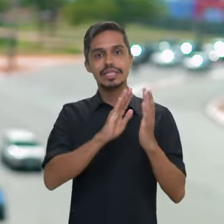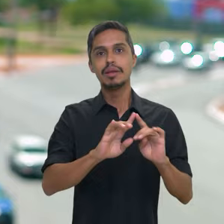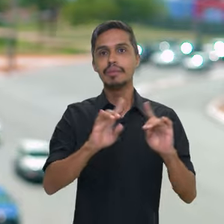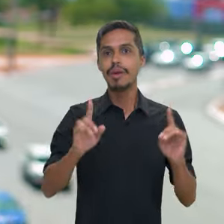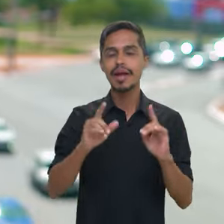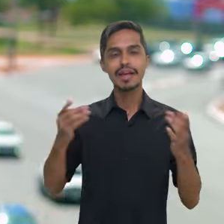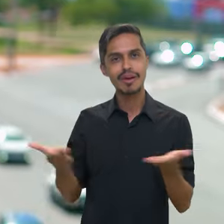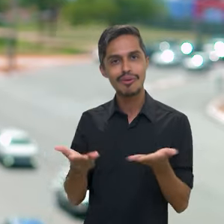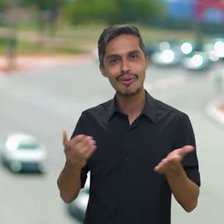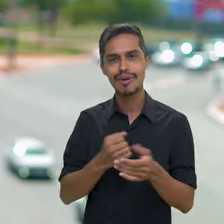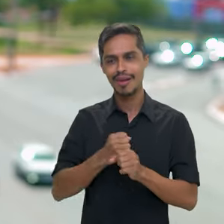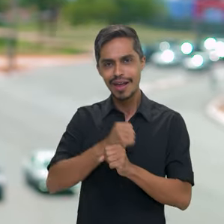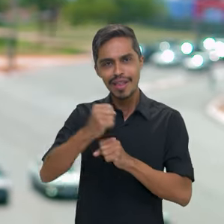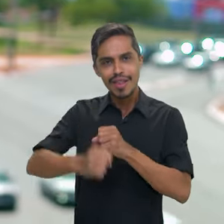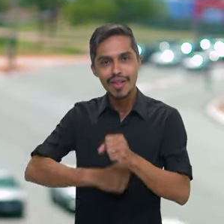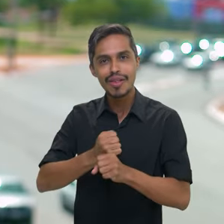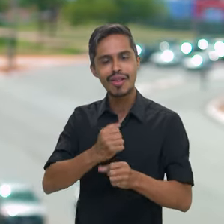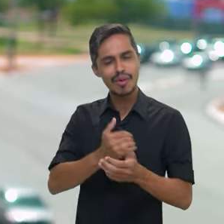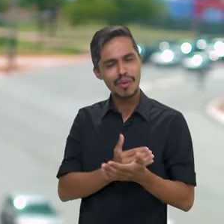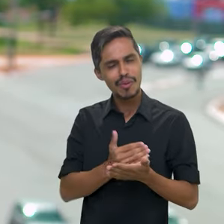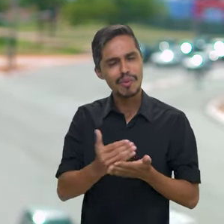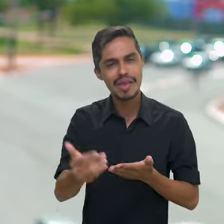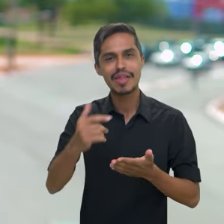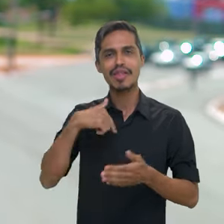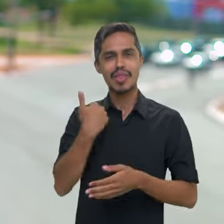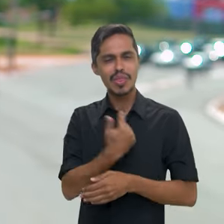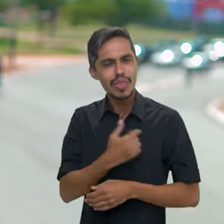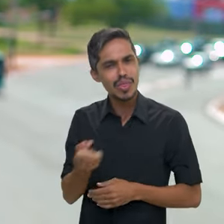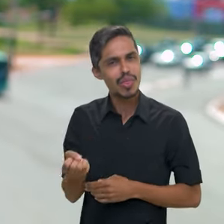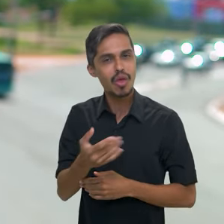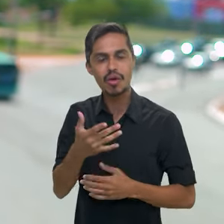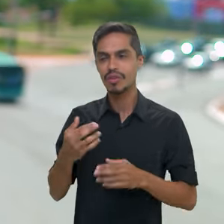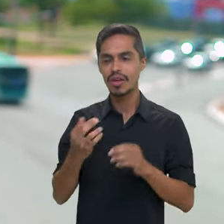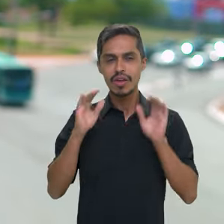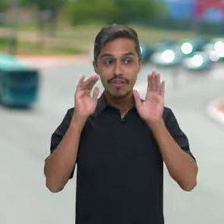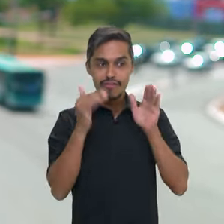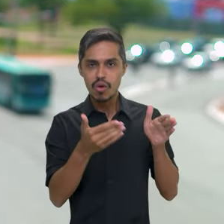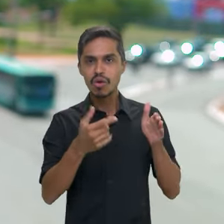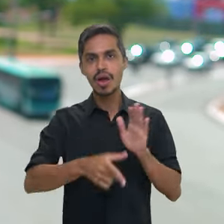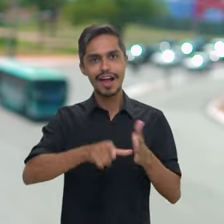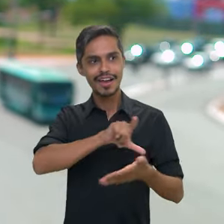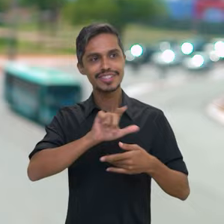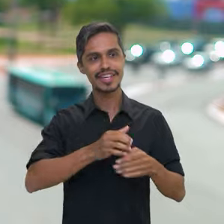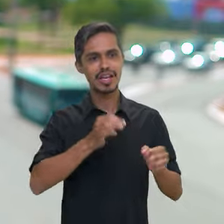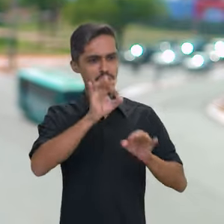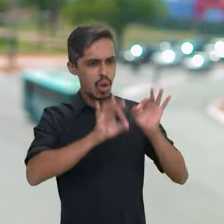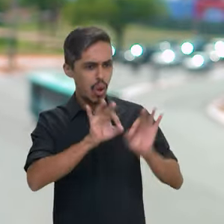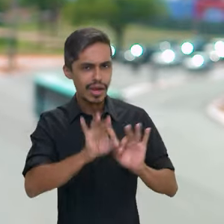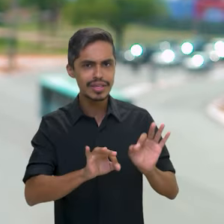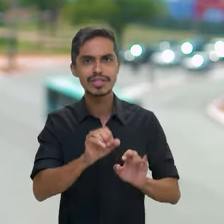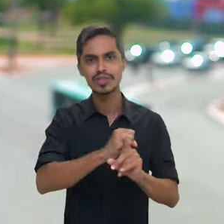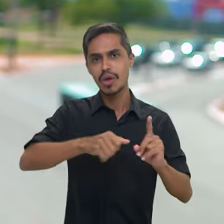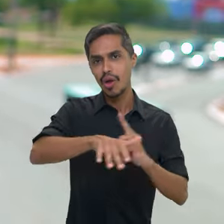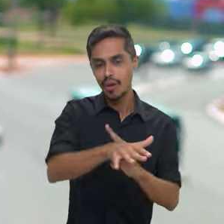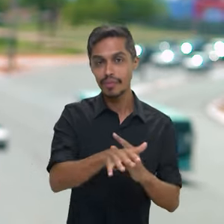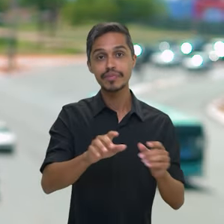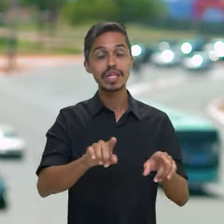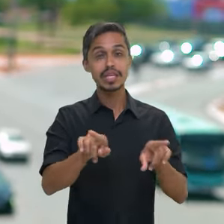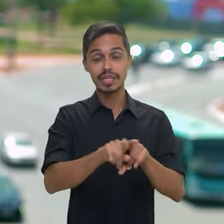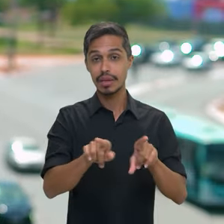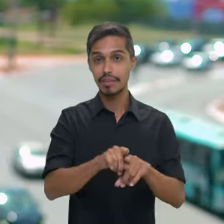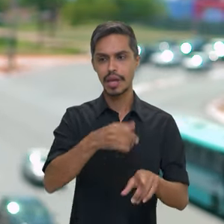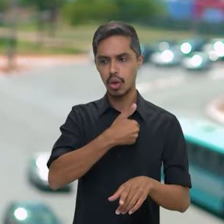recomeço, marcado por iniciativas governamentais voltadas para a reconstrução e a justiça social. E as